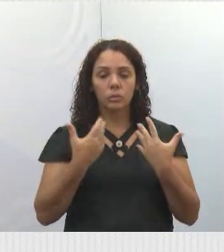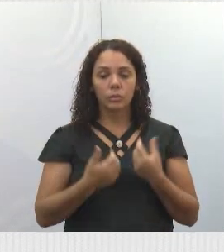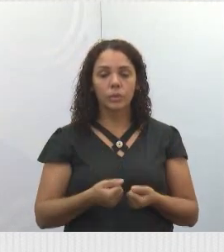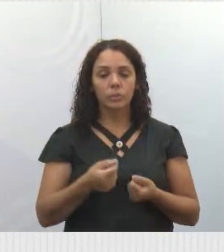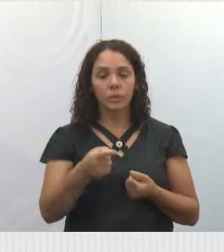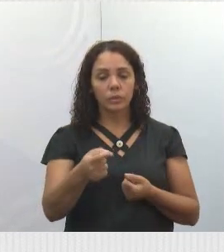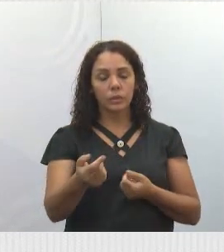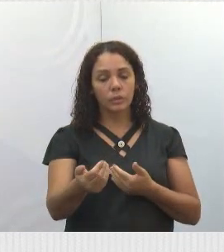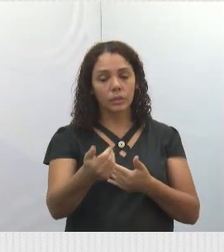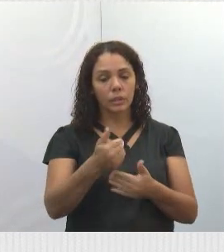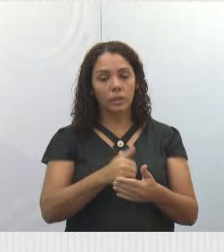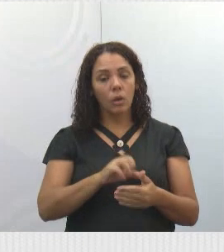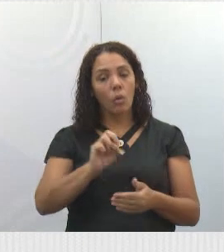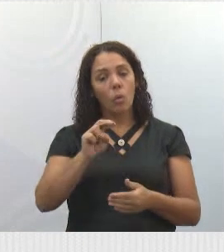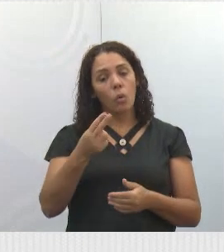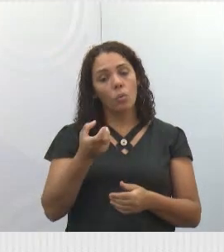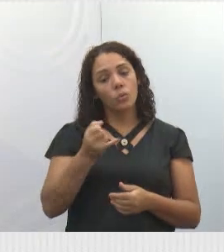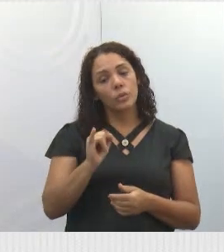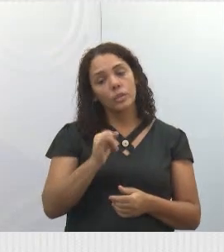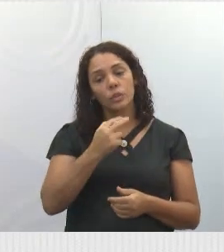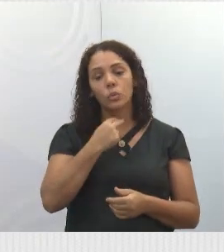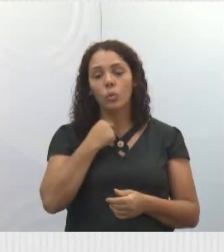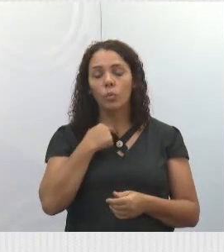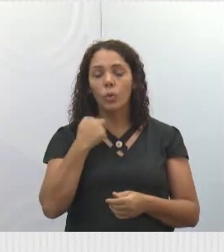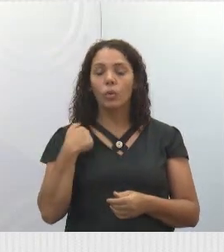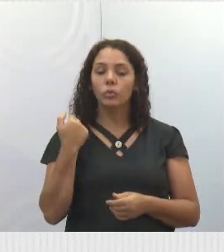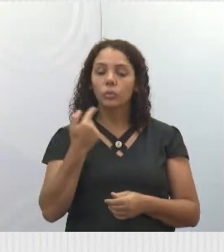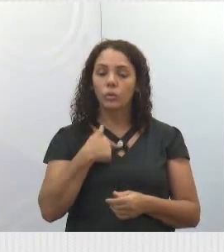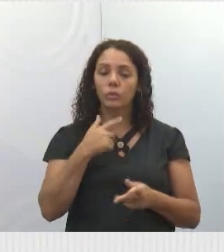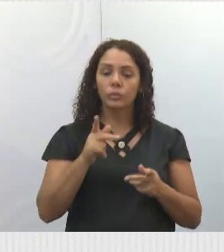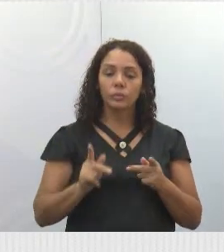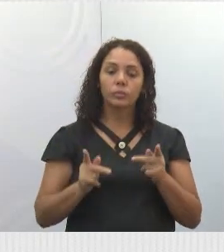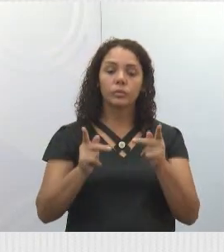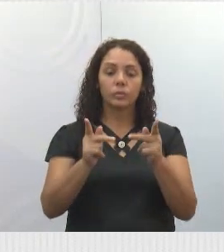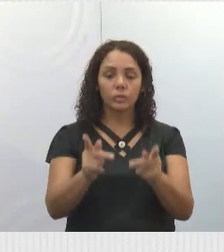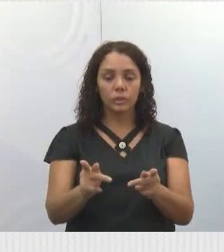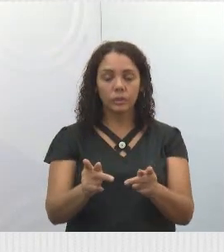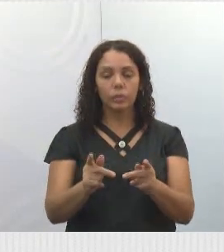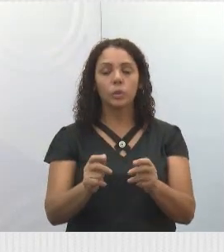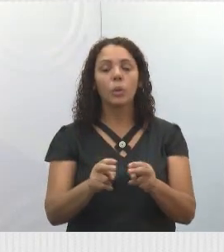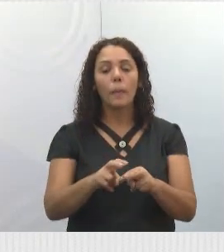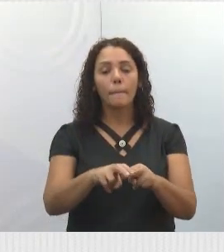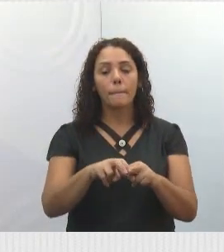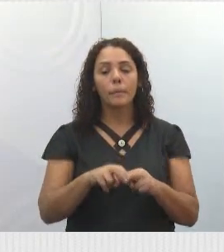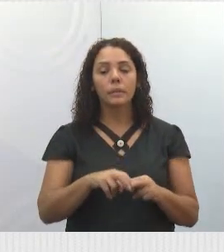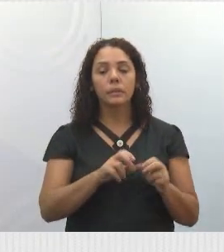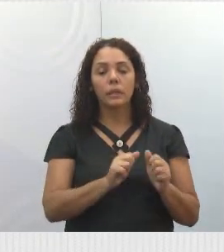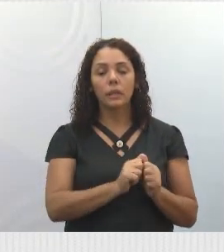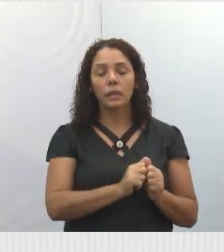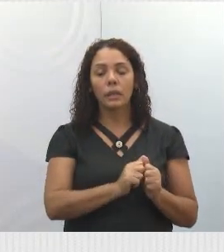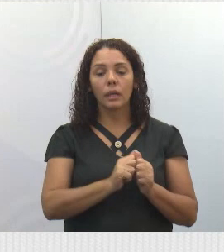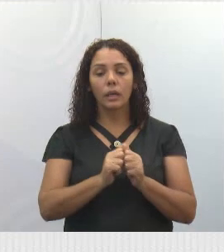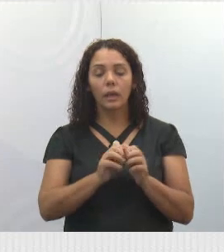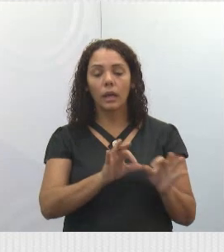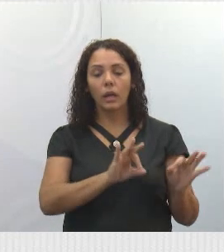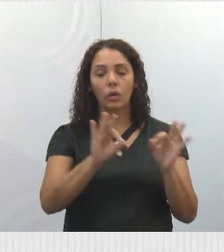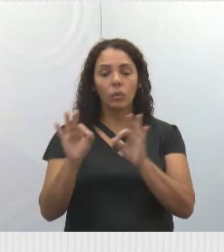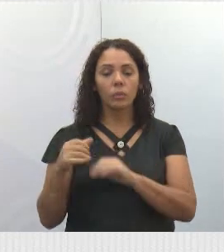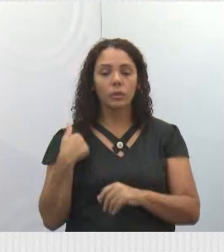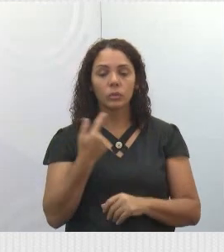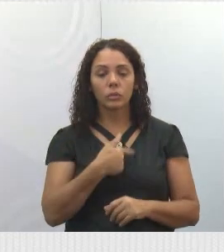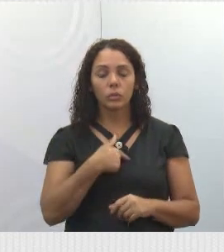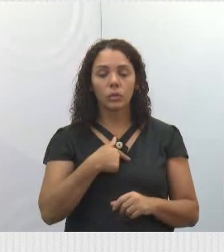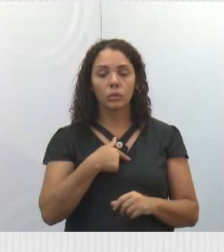aqui na Câmara. Ou, se você não puder vir aqui, a gente vai até você. Então, acompanhe o nosso mandato, siga a gente nas redes sociais,